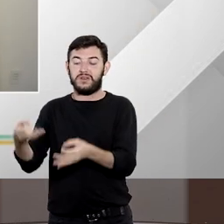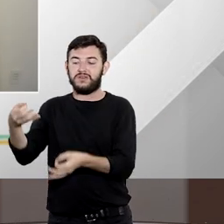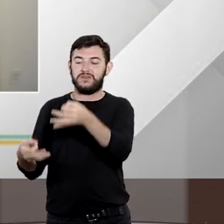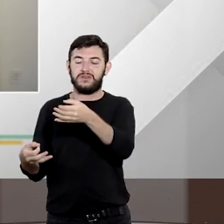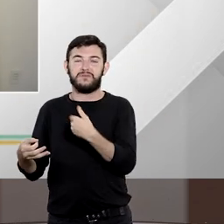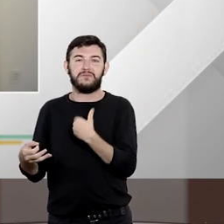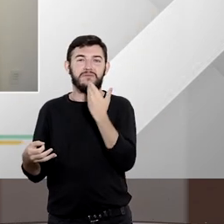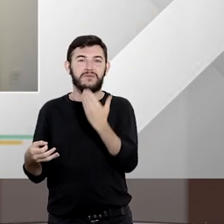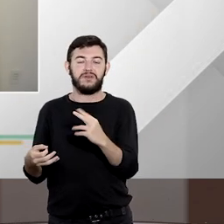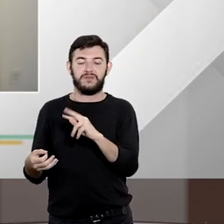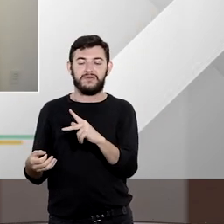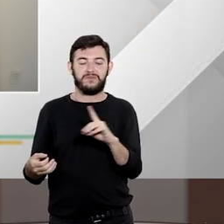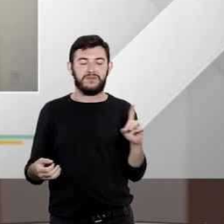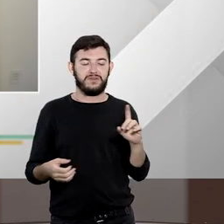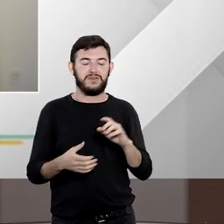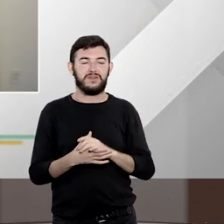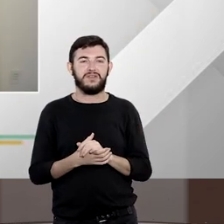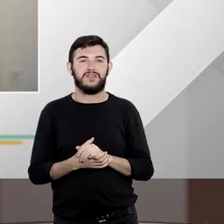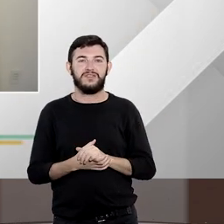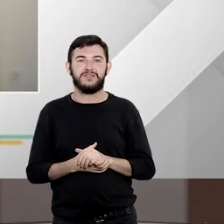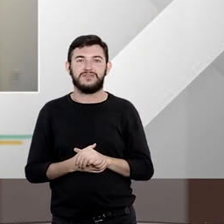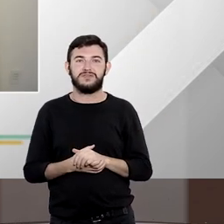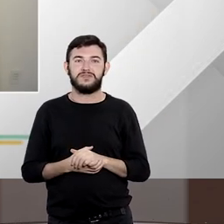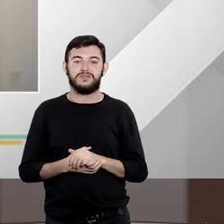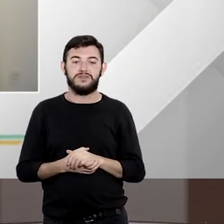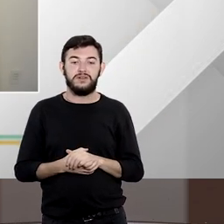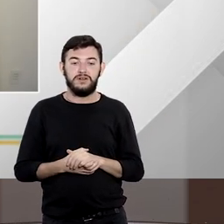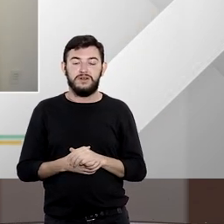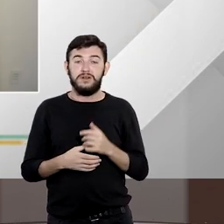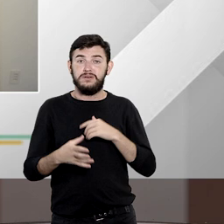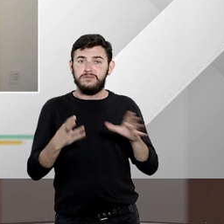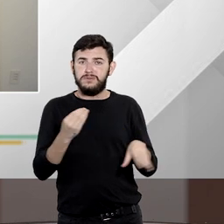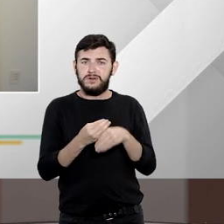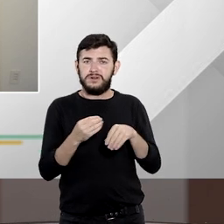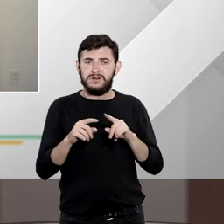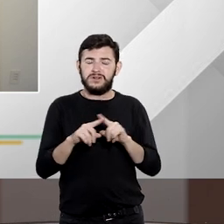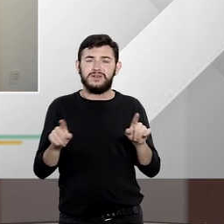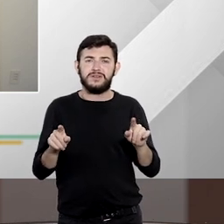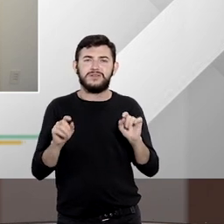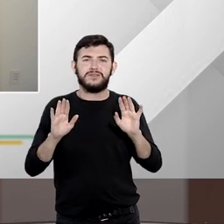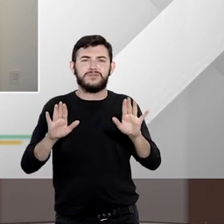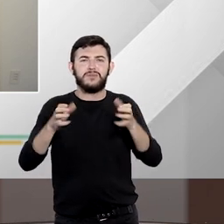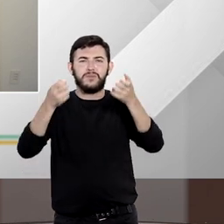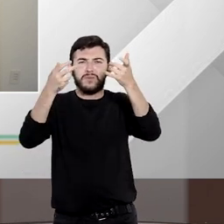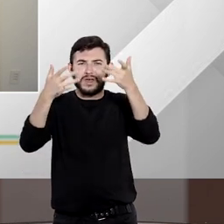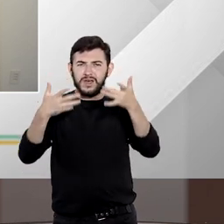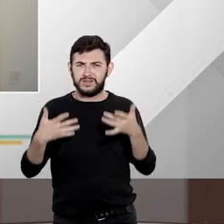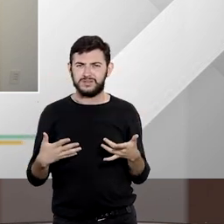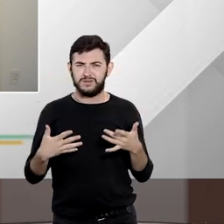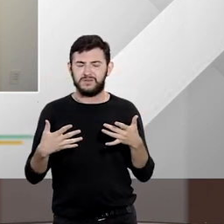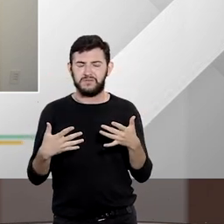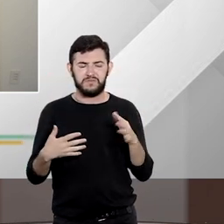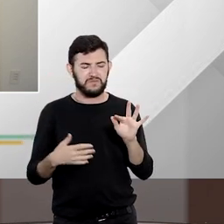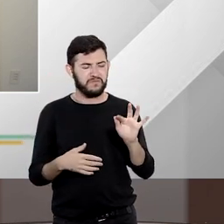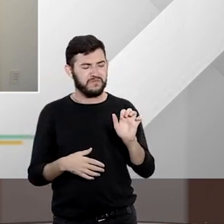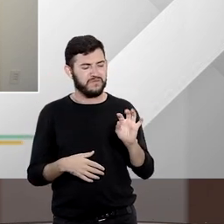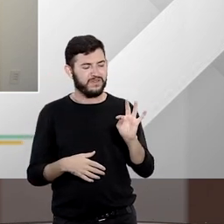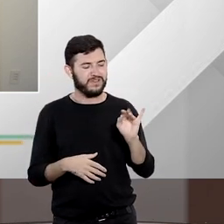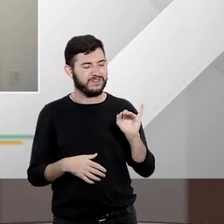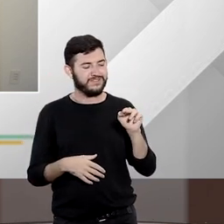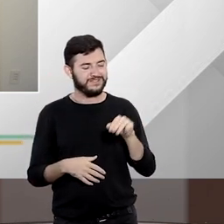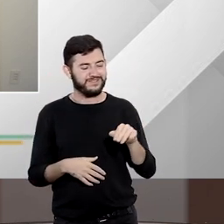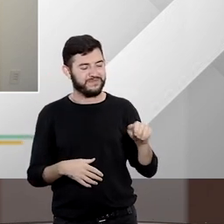professor Antônio por favor por favor então explicação aí Fátima que eu acho que é bem prática